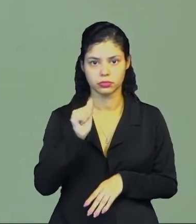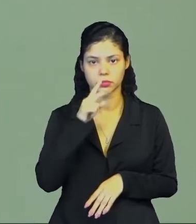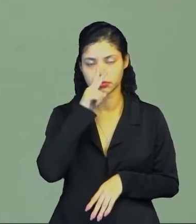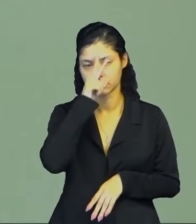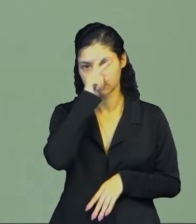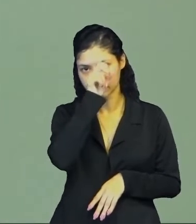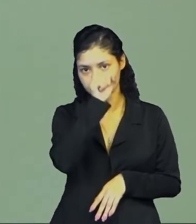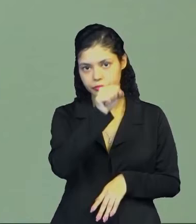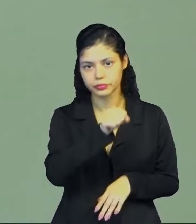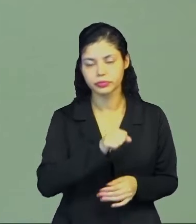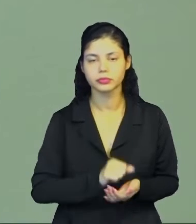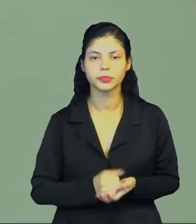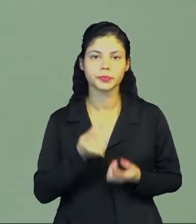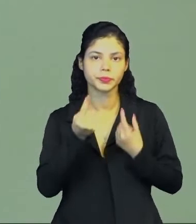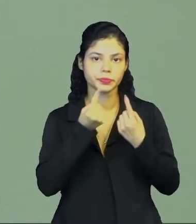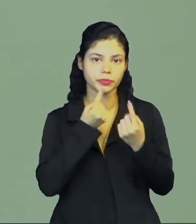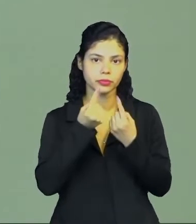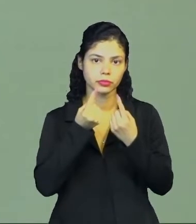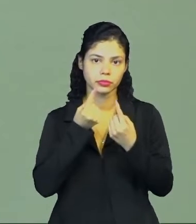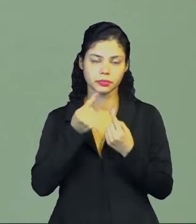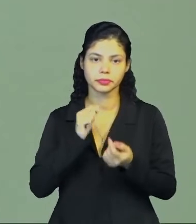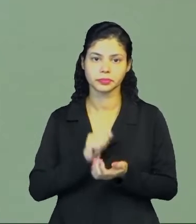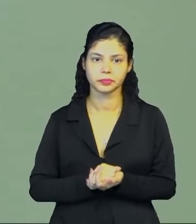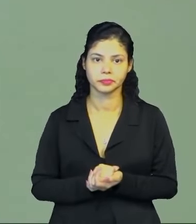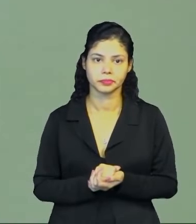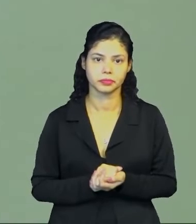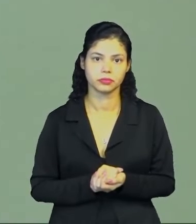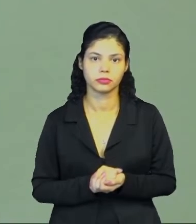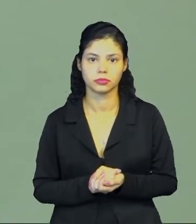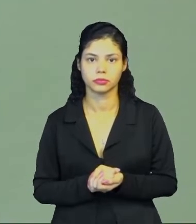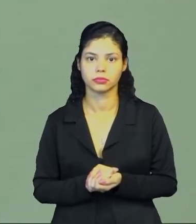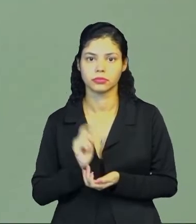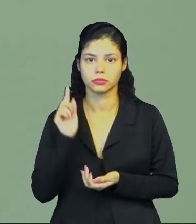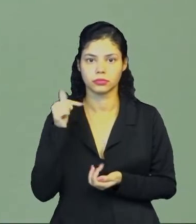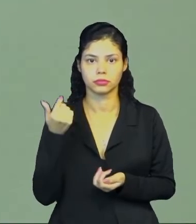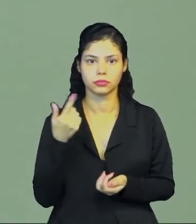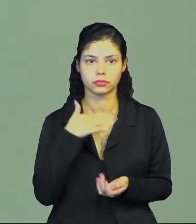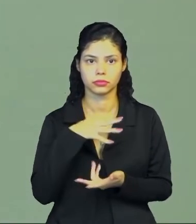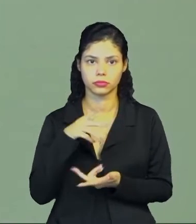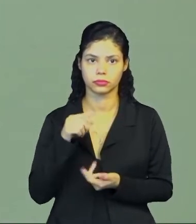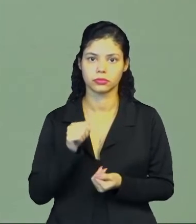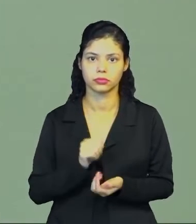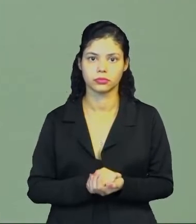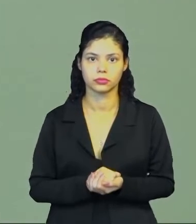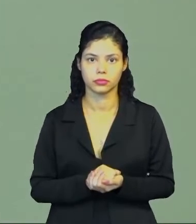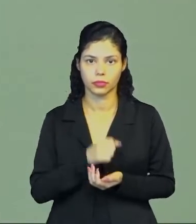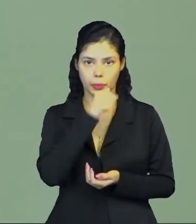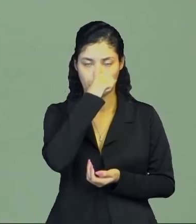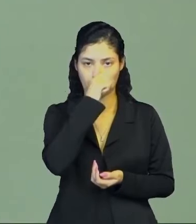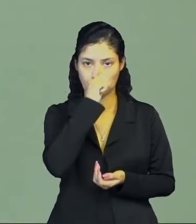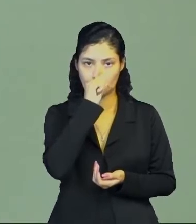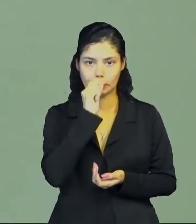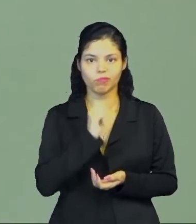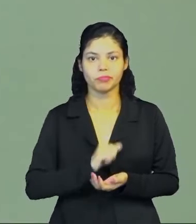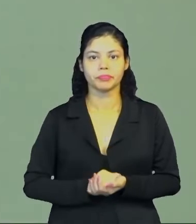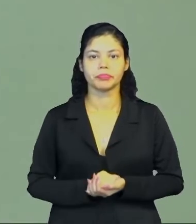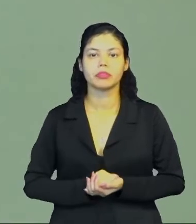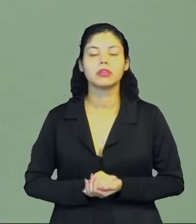poder de conversar com os seres também de outro, os seres de outra